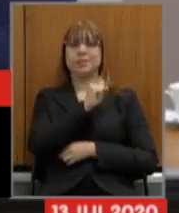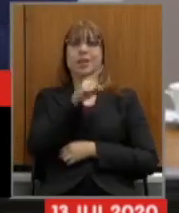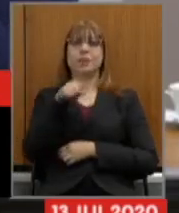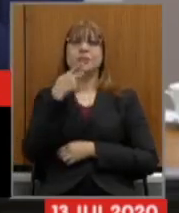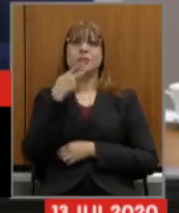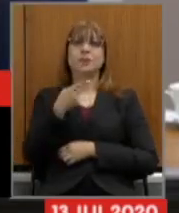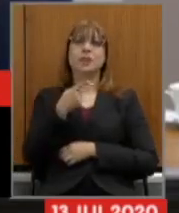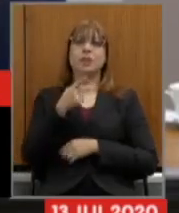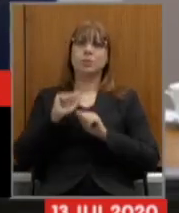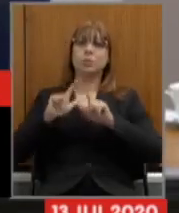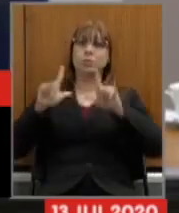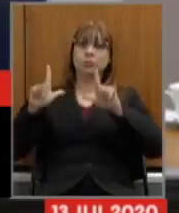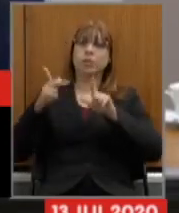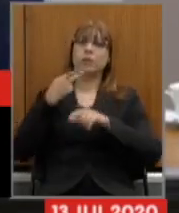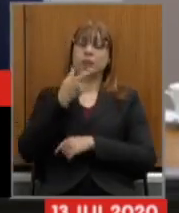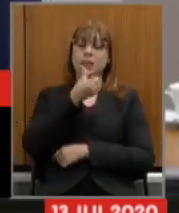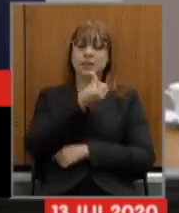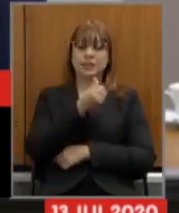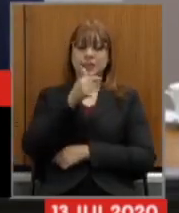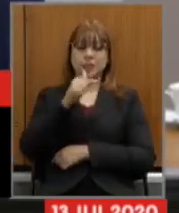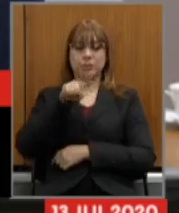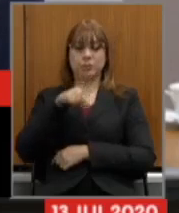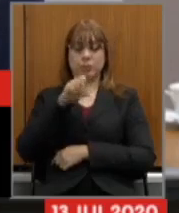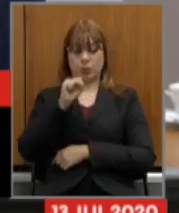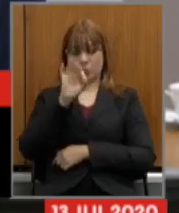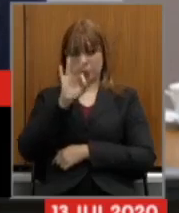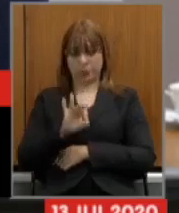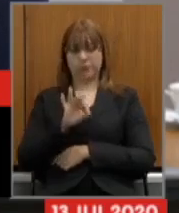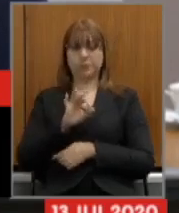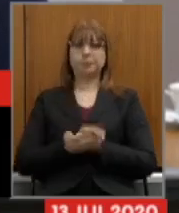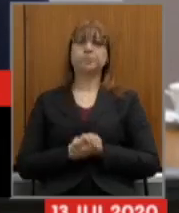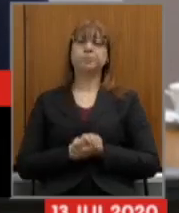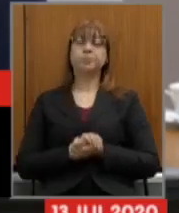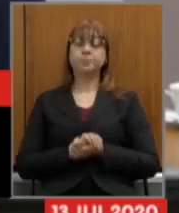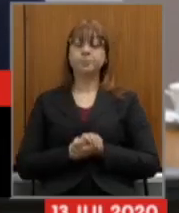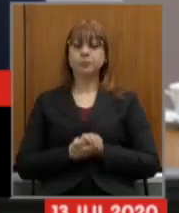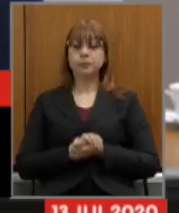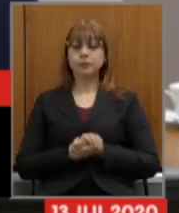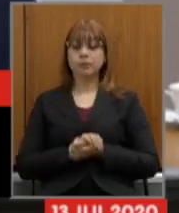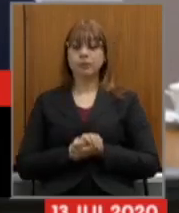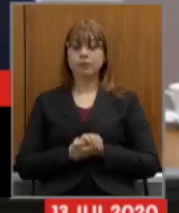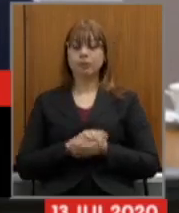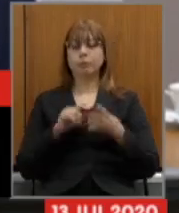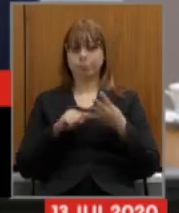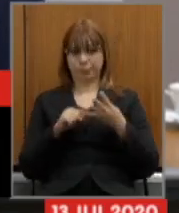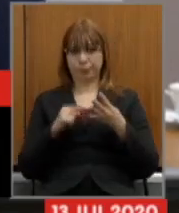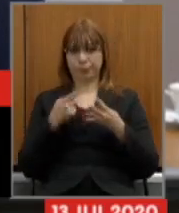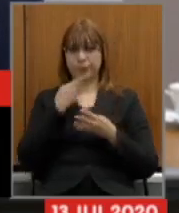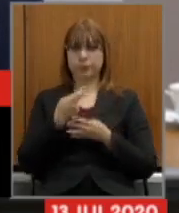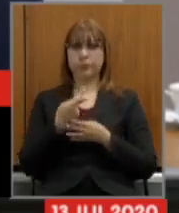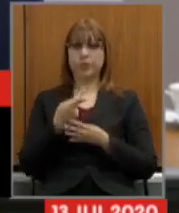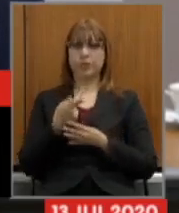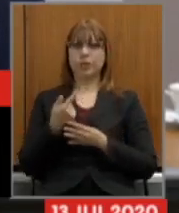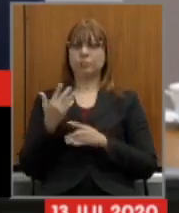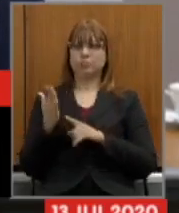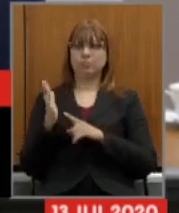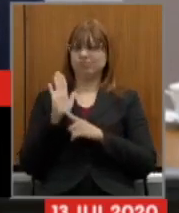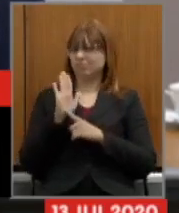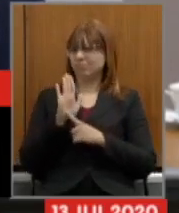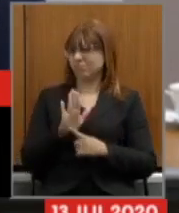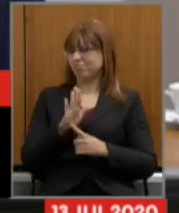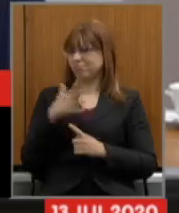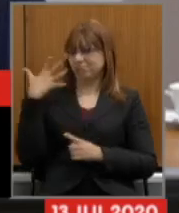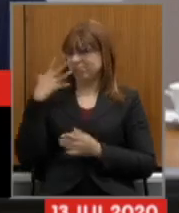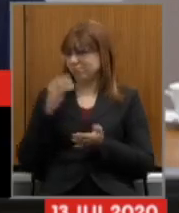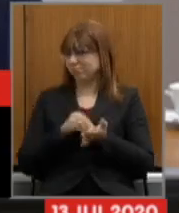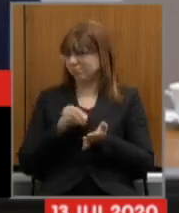colocaram no powerpoint 67,8% bem quarto ponto eu não fui apresentado eu acho